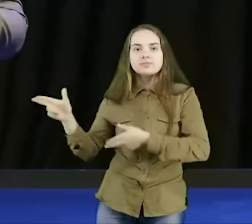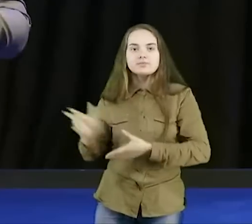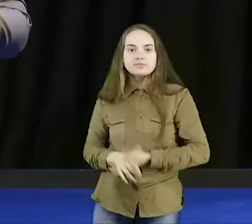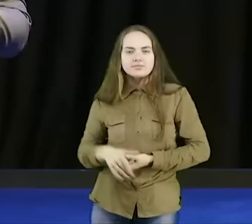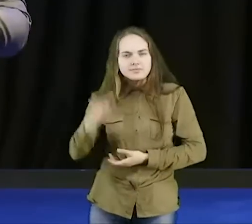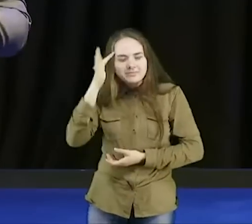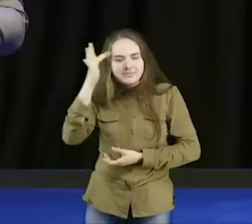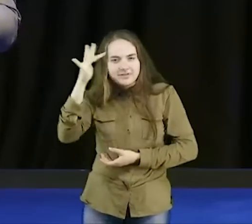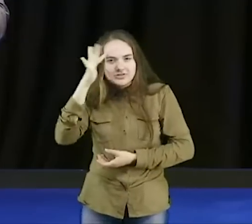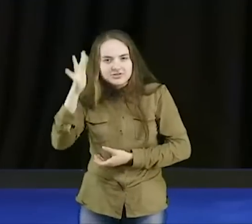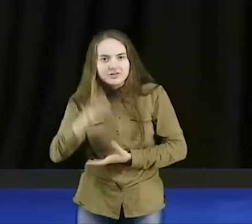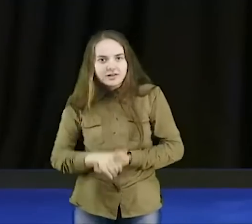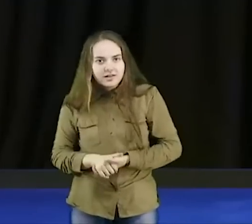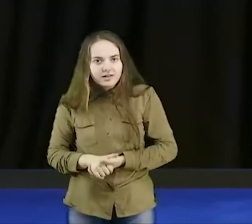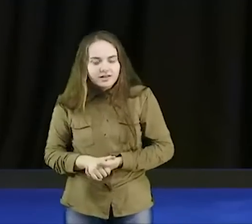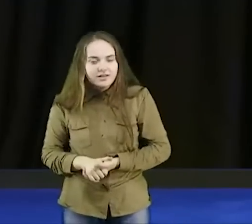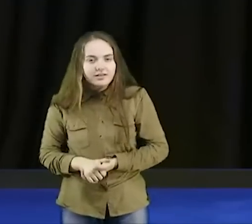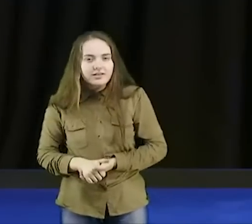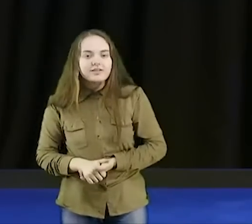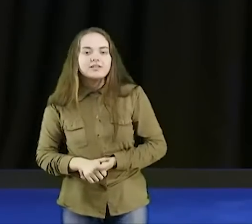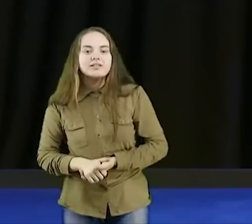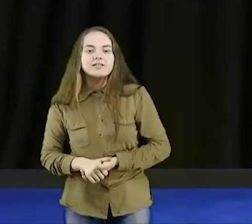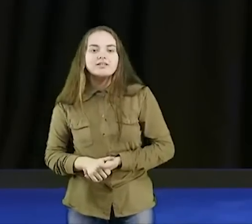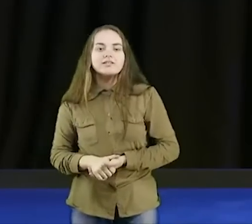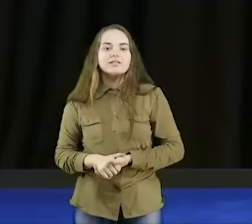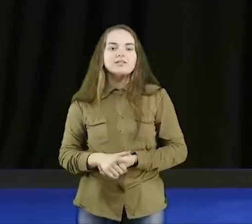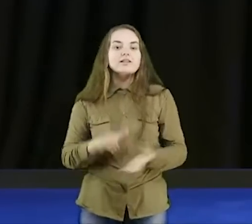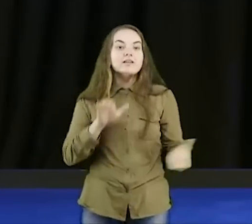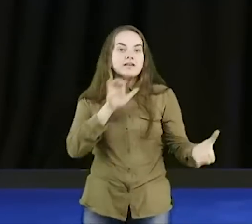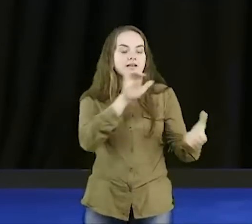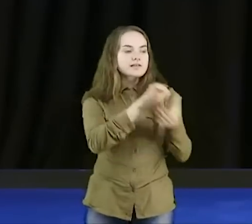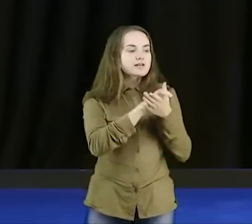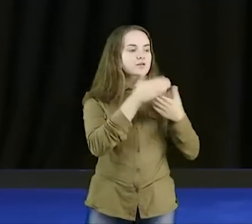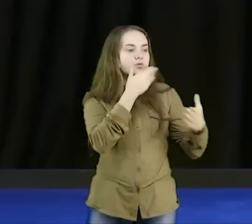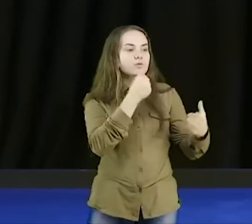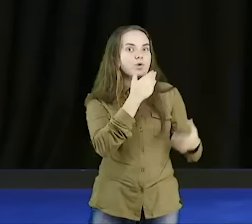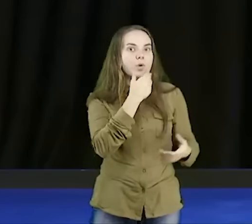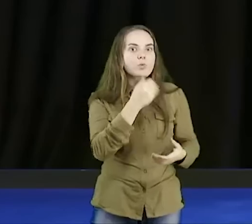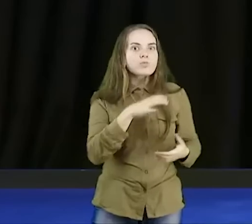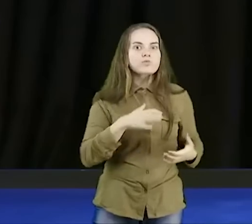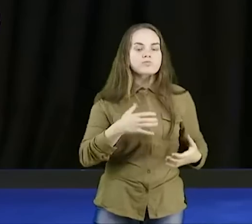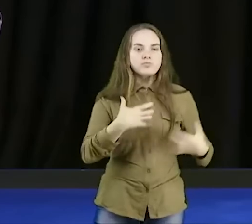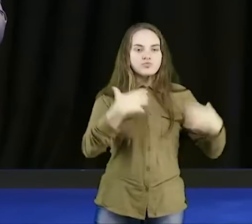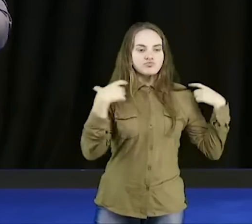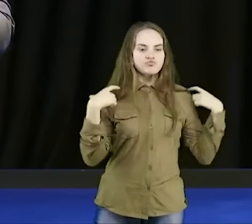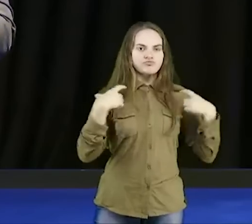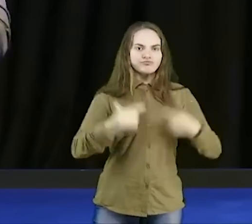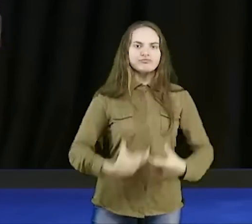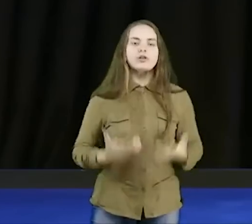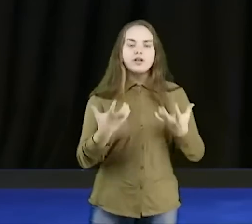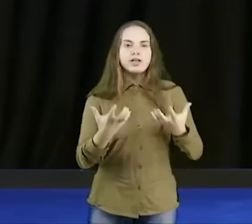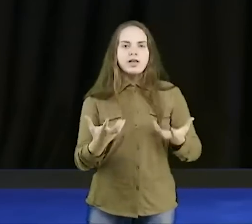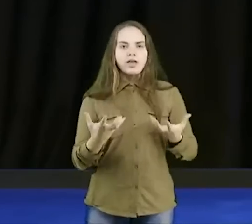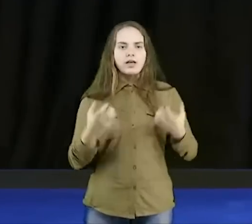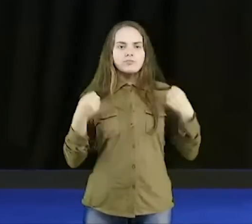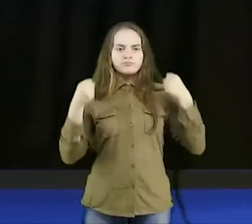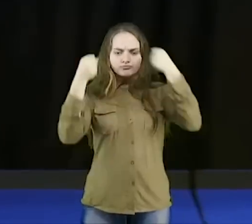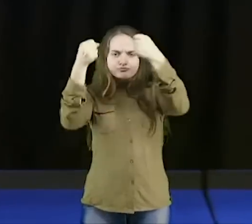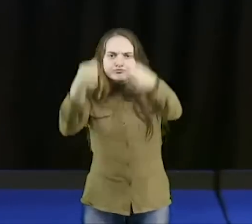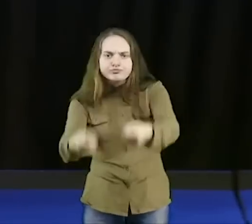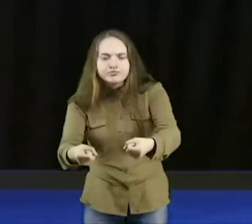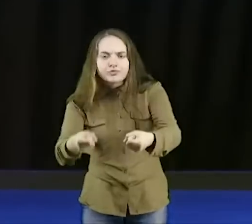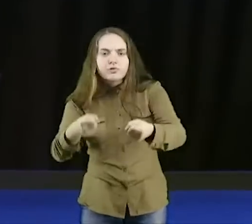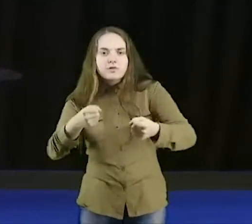se casar com um homem, que coloca em você, assim, um colete com bomba, para te explodir, já imaginou isso? Então tem gente, que ama o